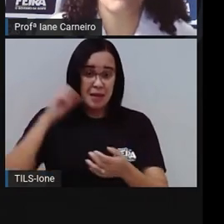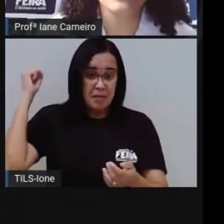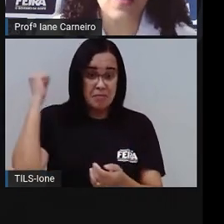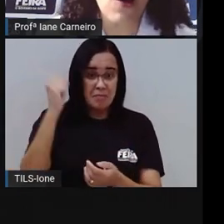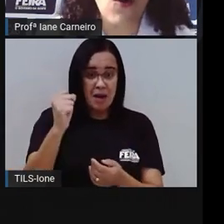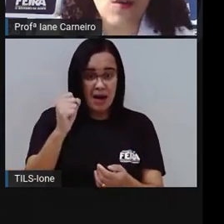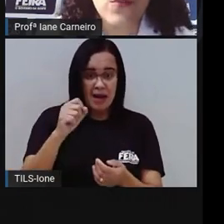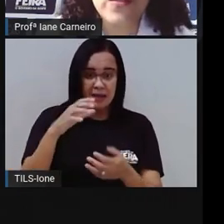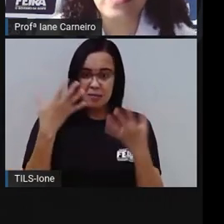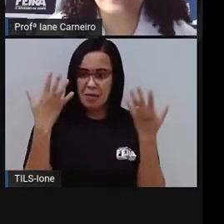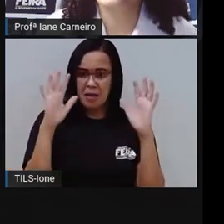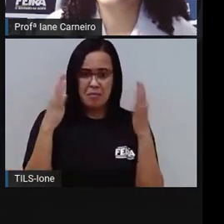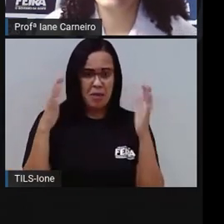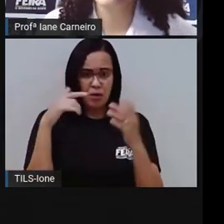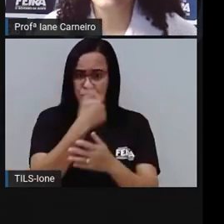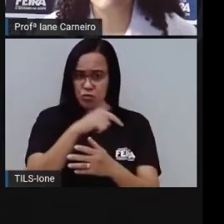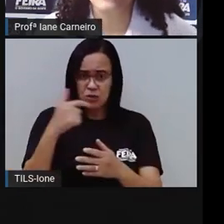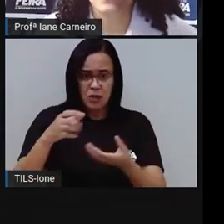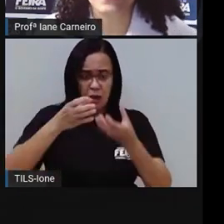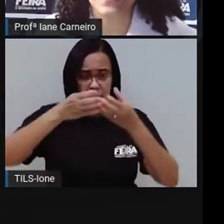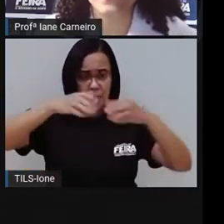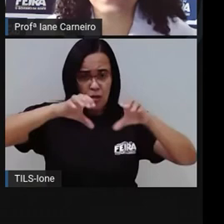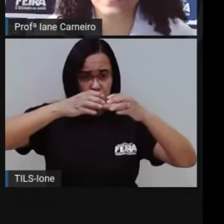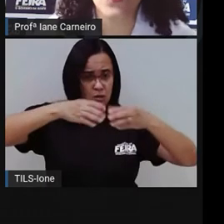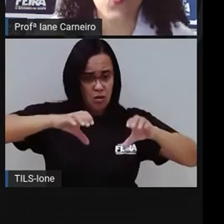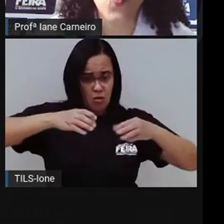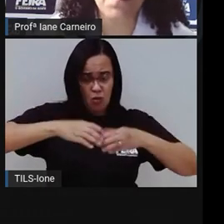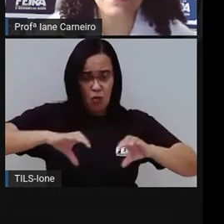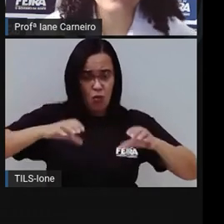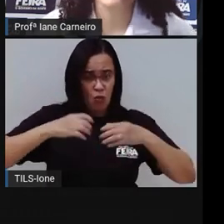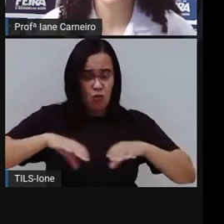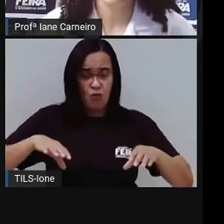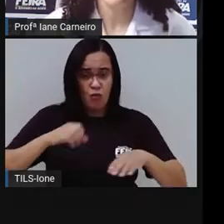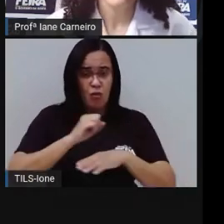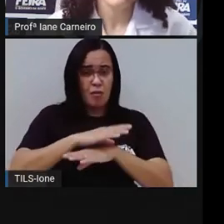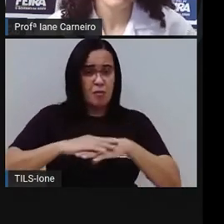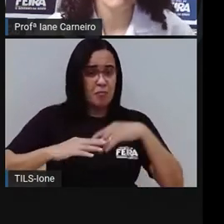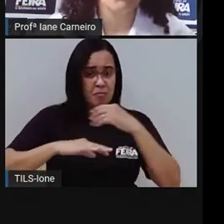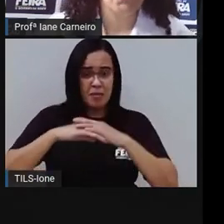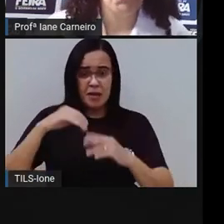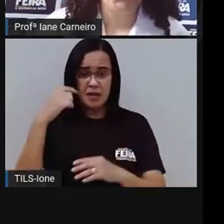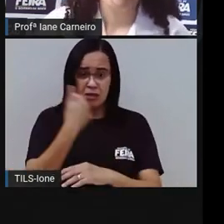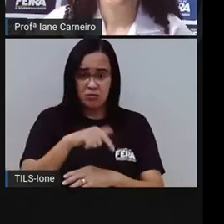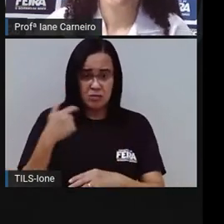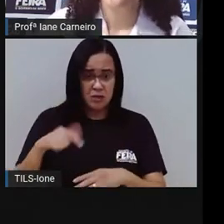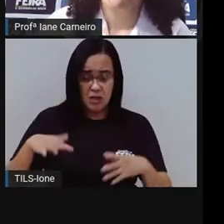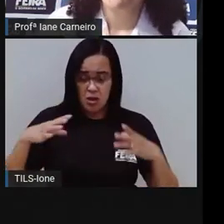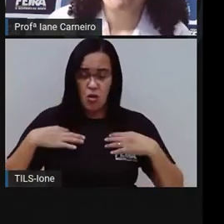Vixe, bota ovos, não tem penas. Tem roupa sem confecção.